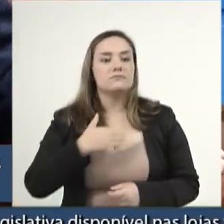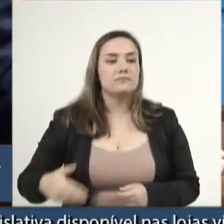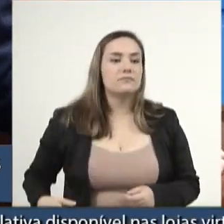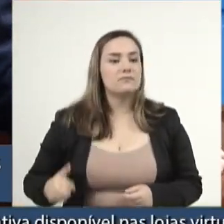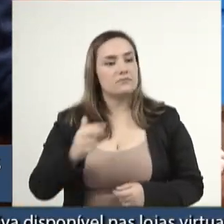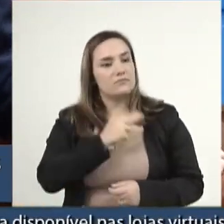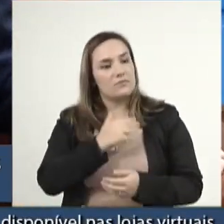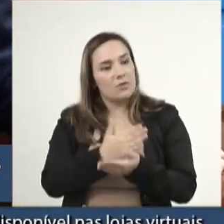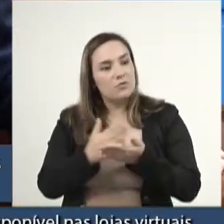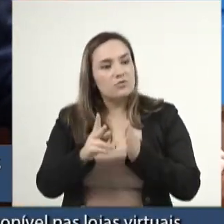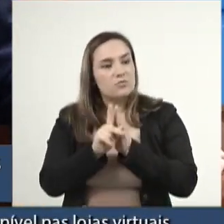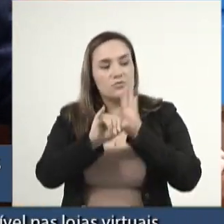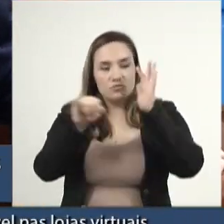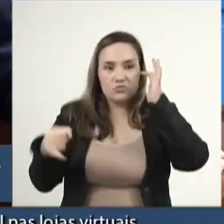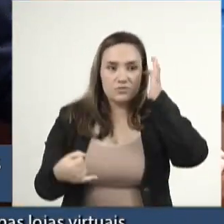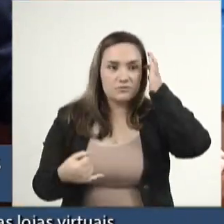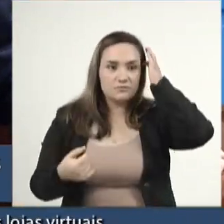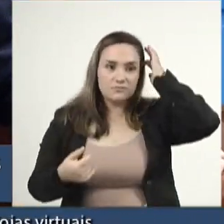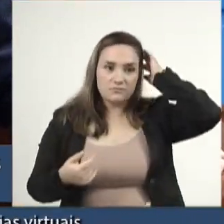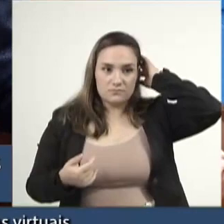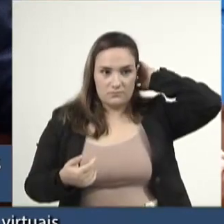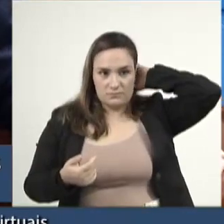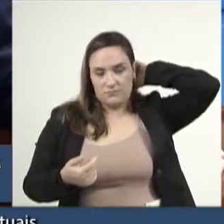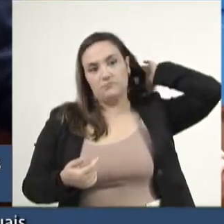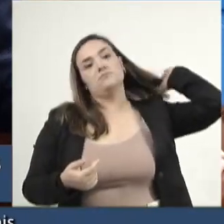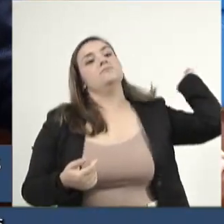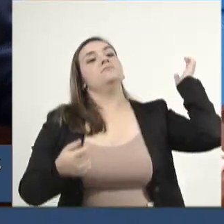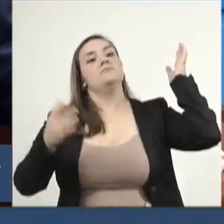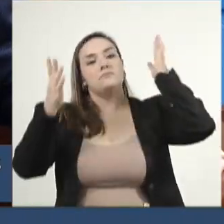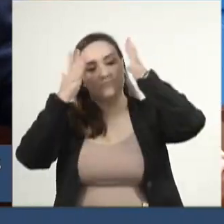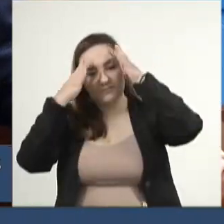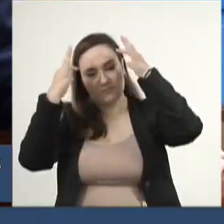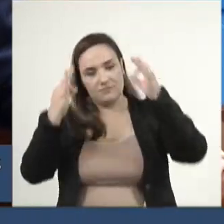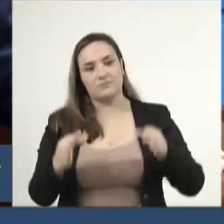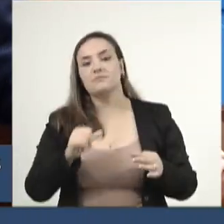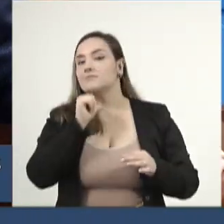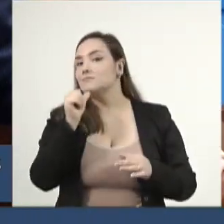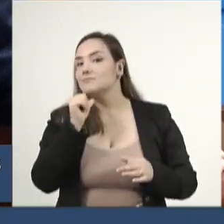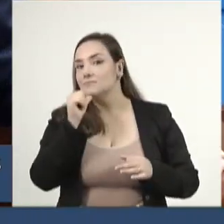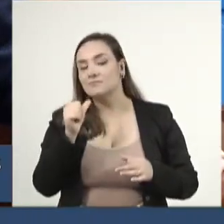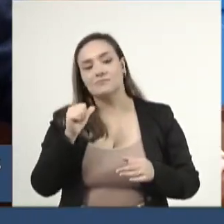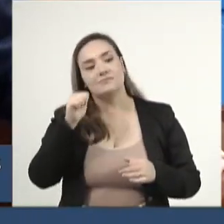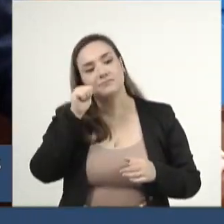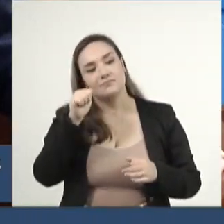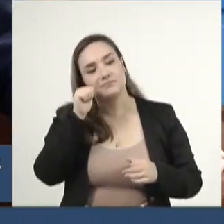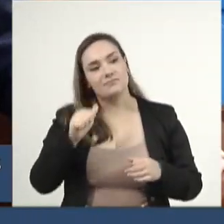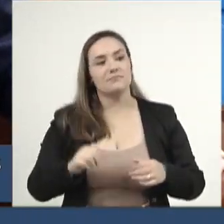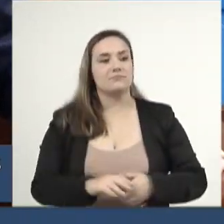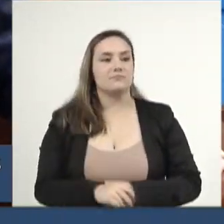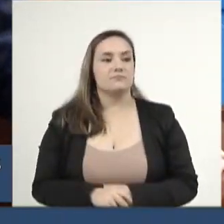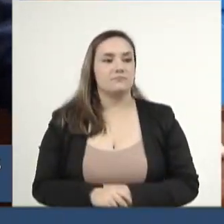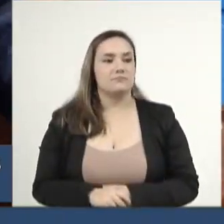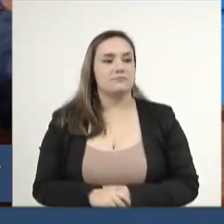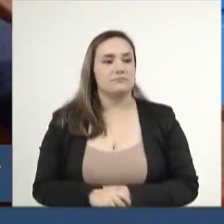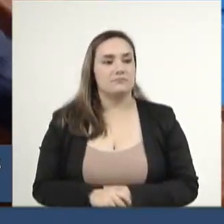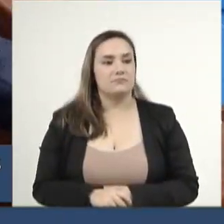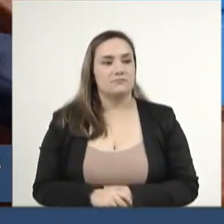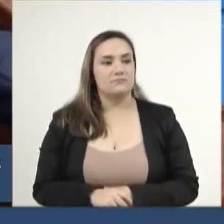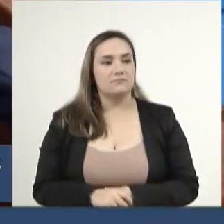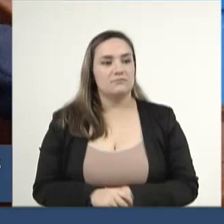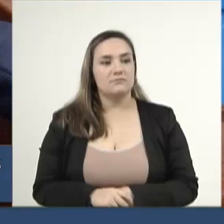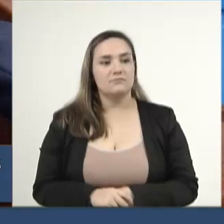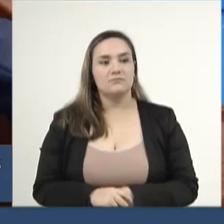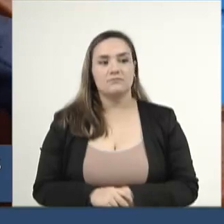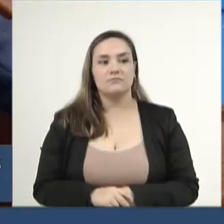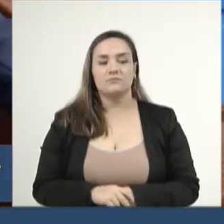Lula implantou um programa de dignidade menstrual para as mulheres, para as meninas que não têm dinheiro para